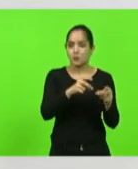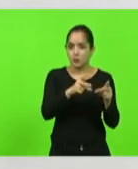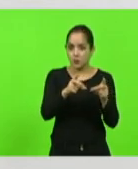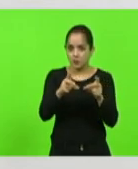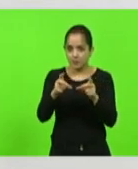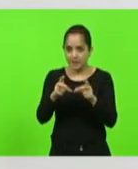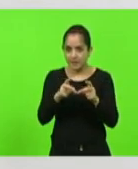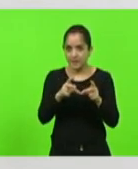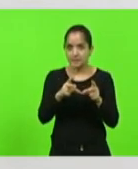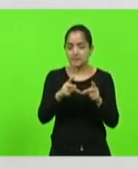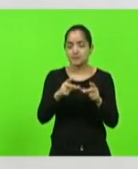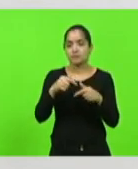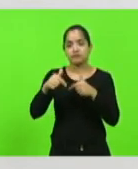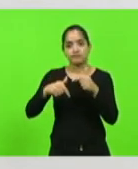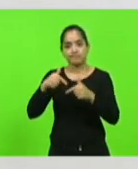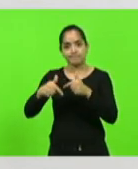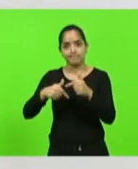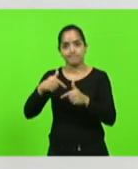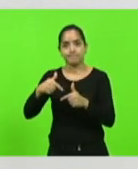na prestação de serviços